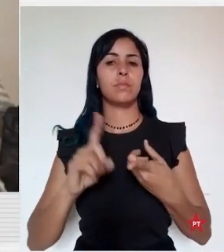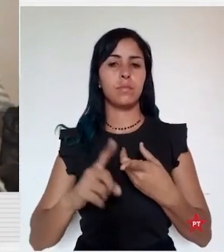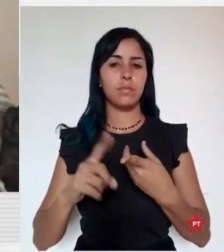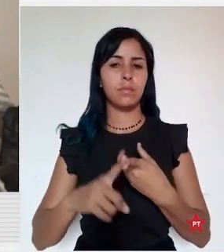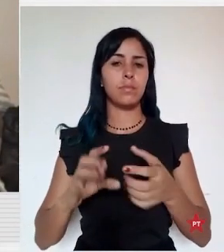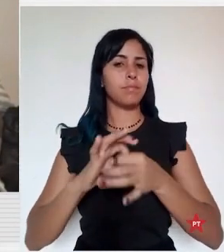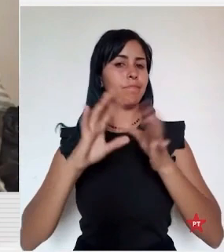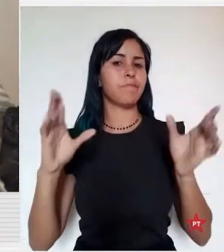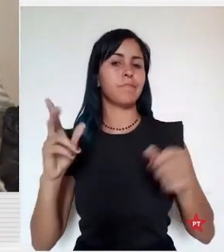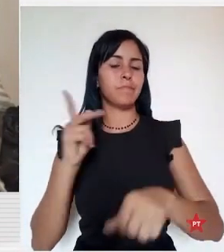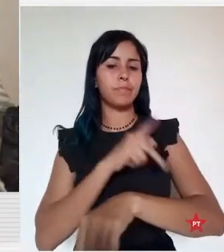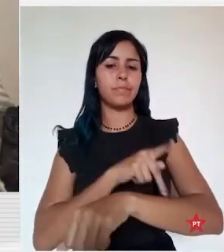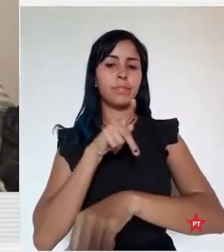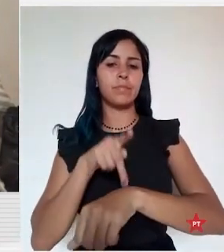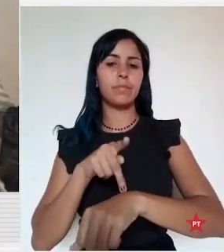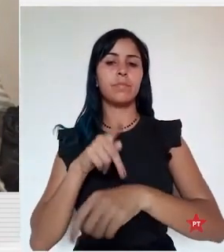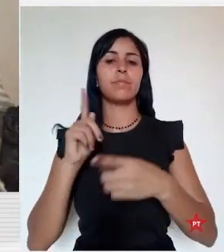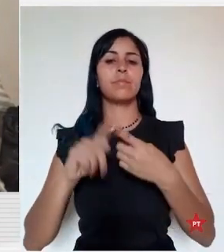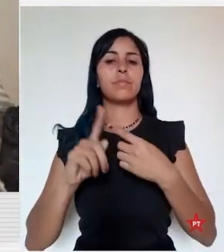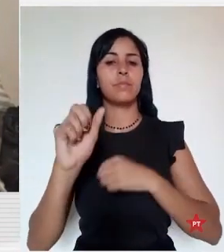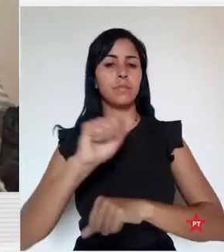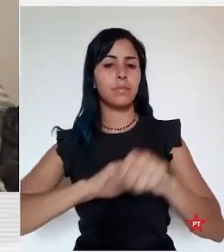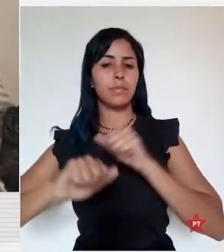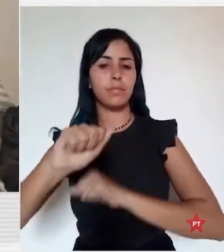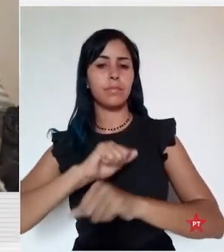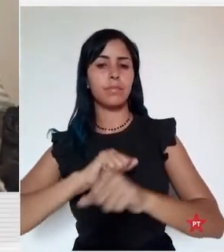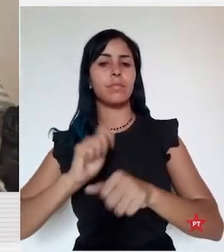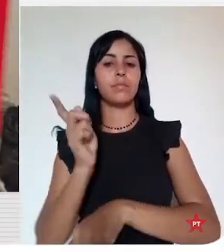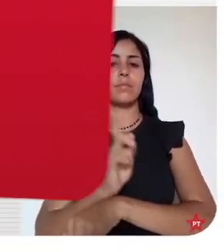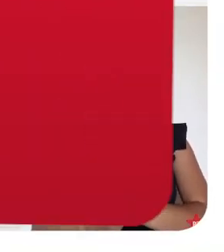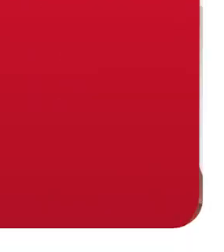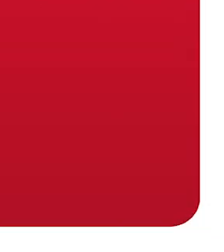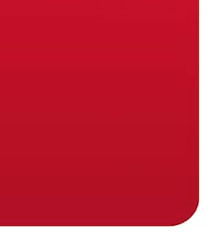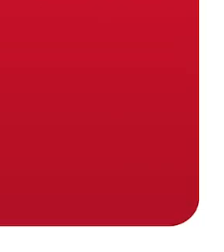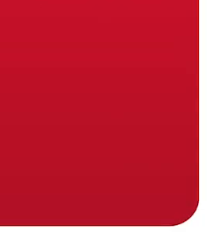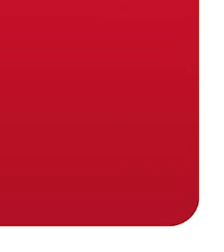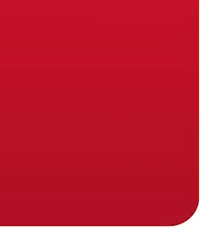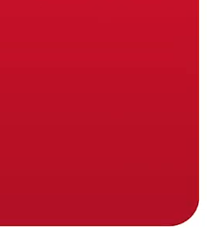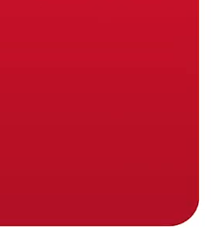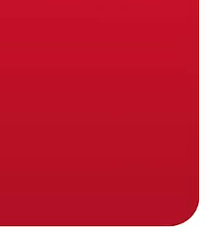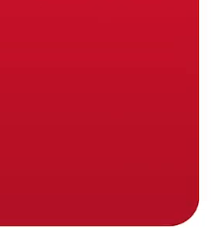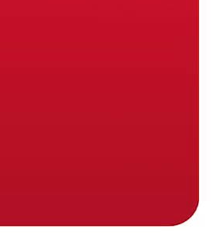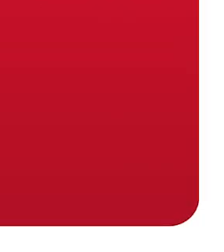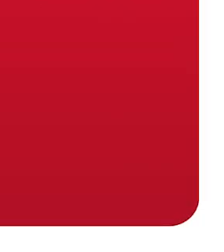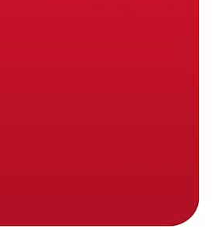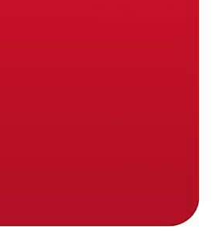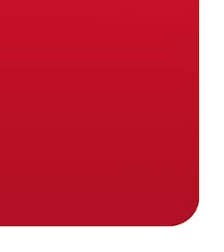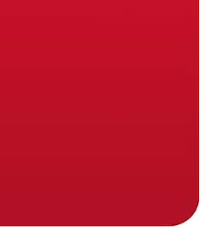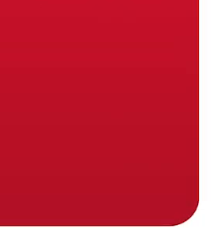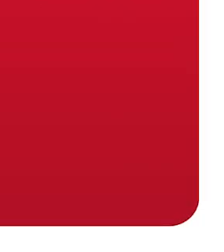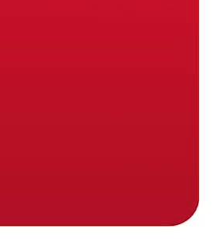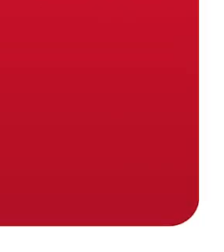pedagógica, administrativa e gestão financeira. Obrigado. Obrigado. Obrigado.